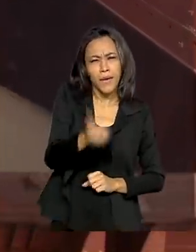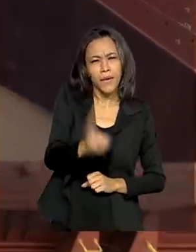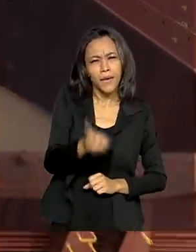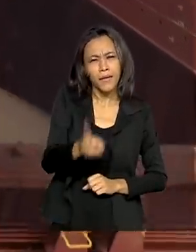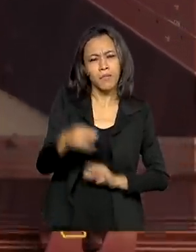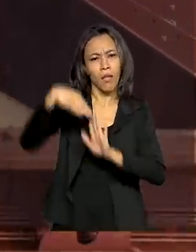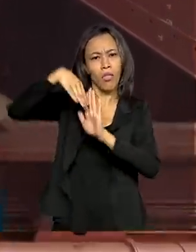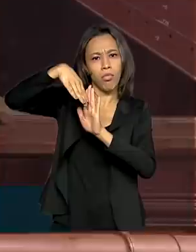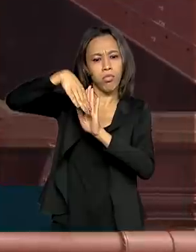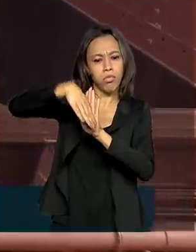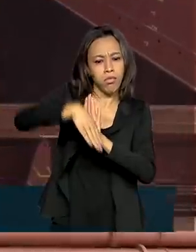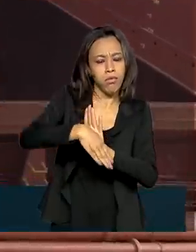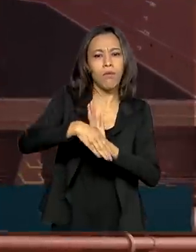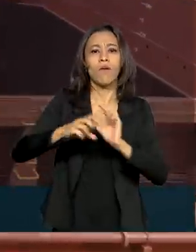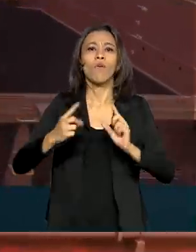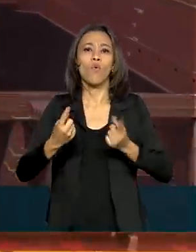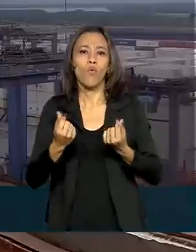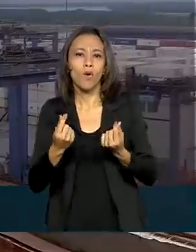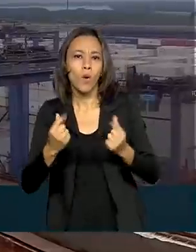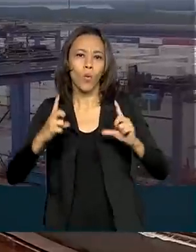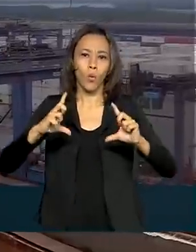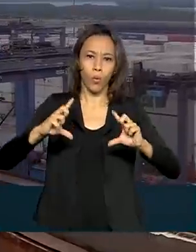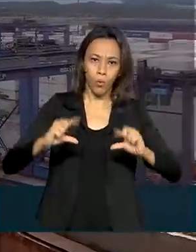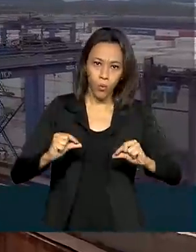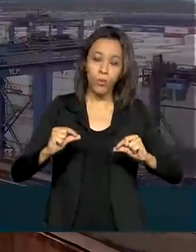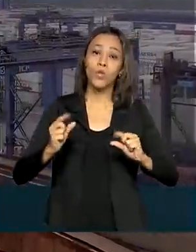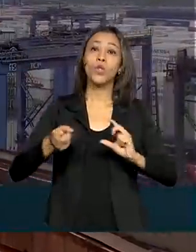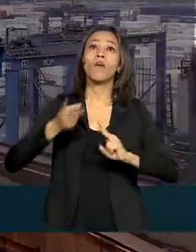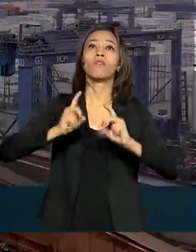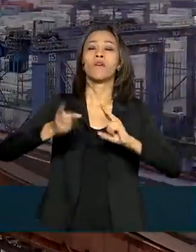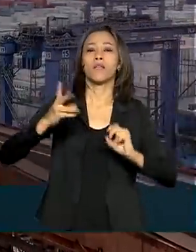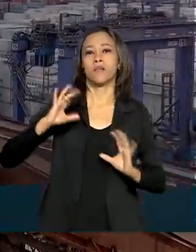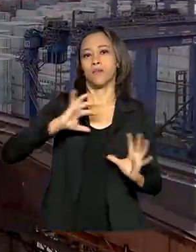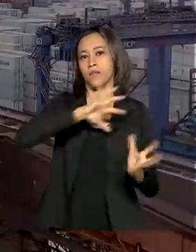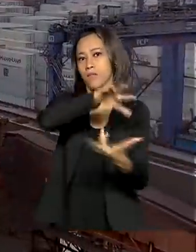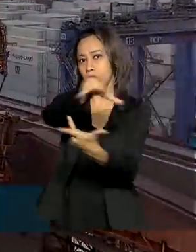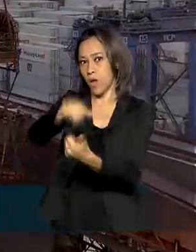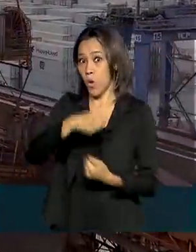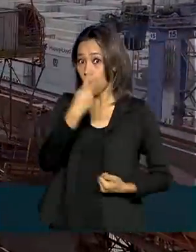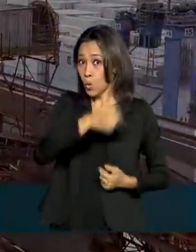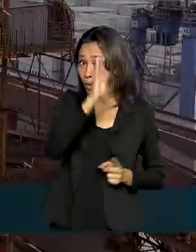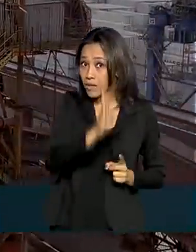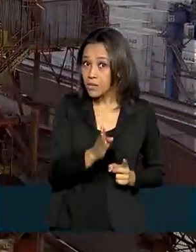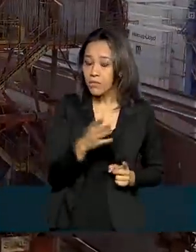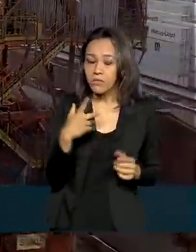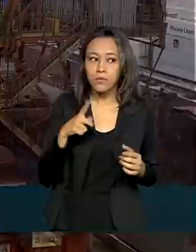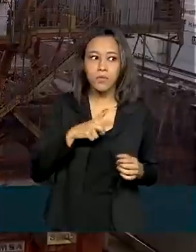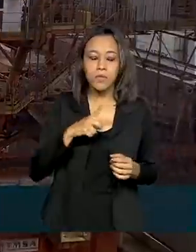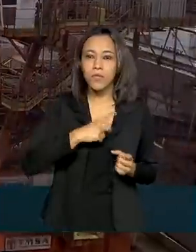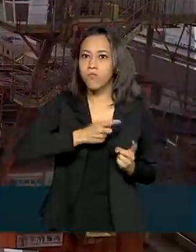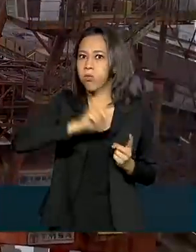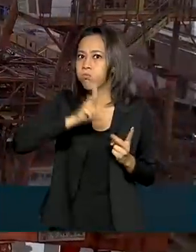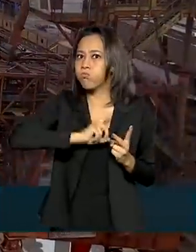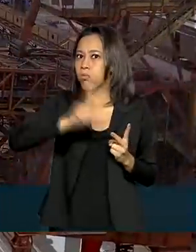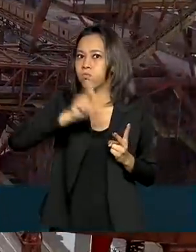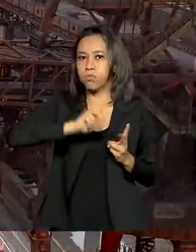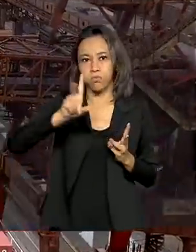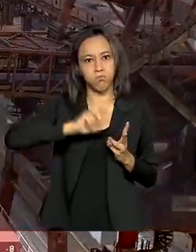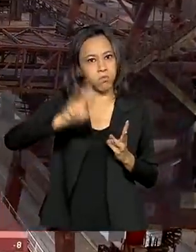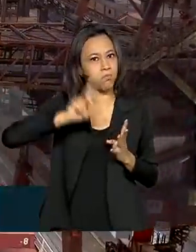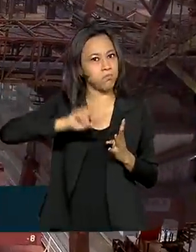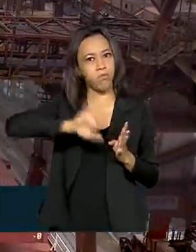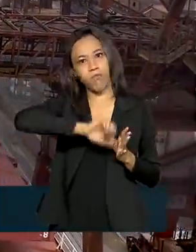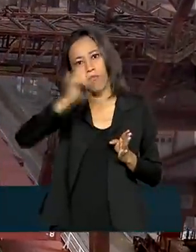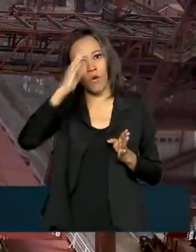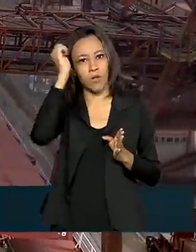queda dos preços no mercado internacional, o Brasil registrou aumento no volume exportado. E as